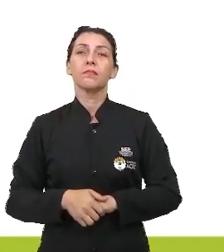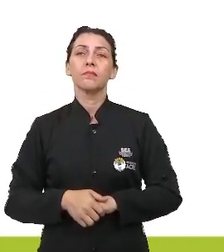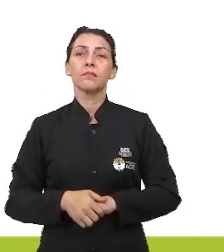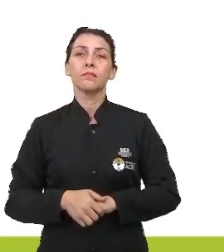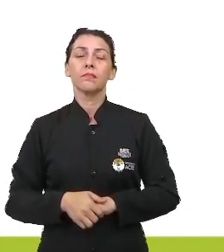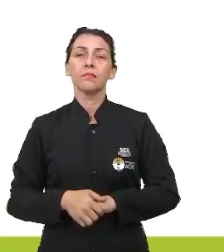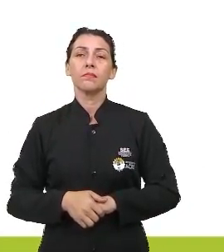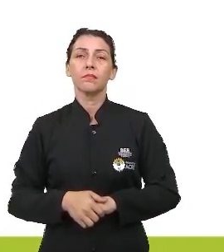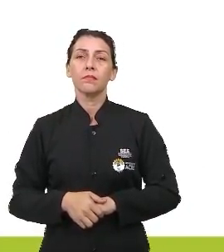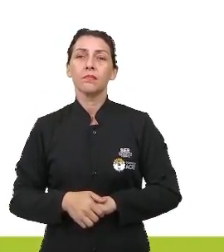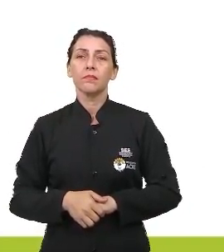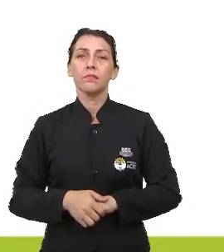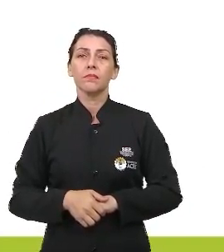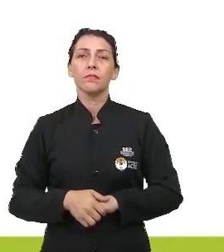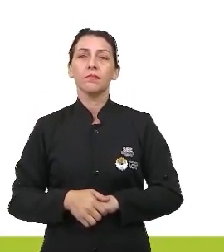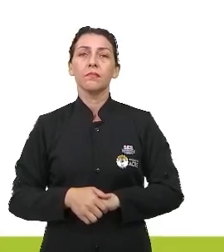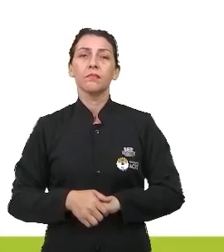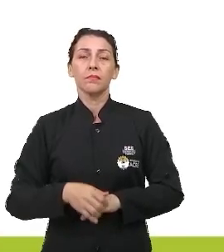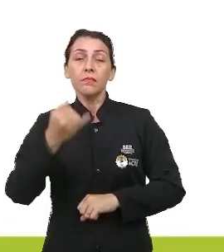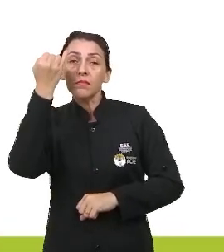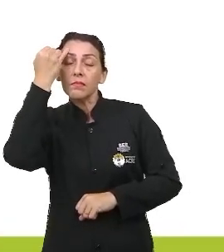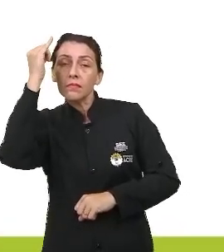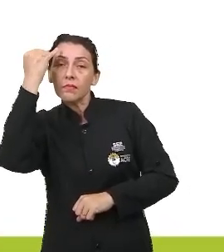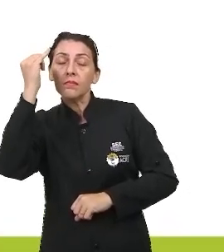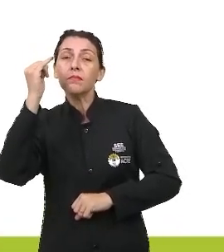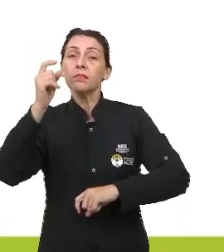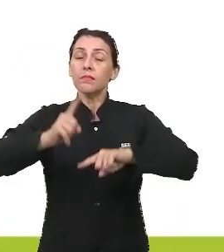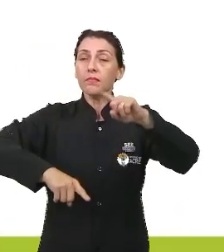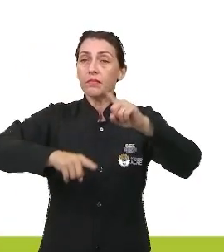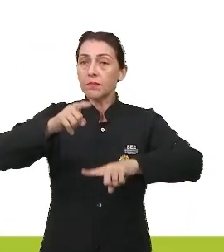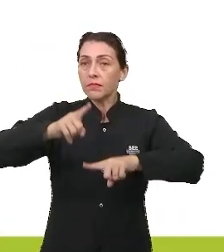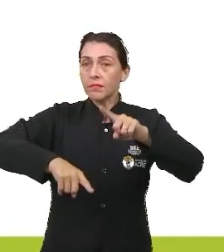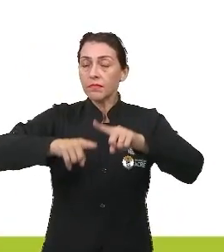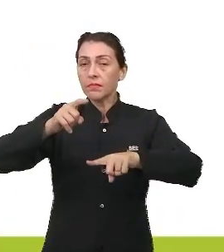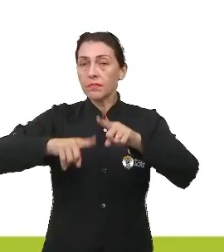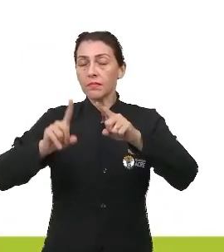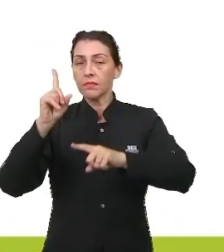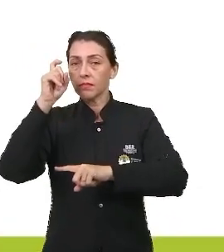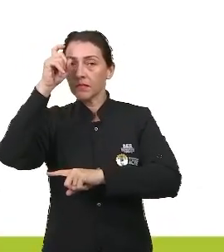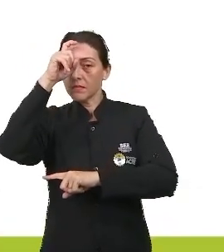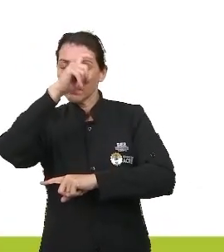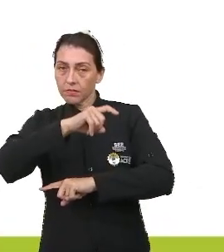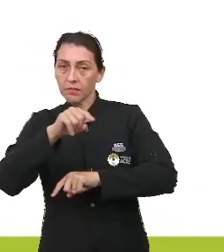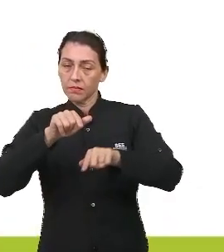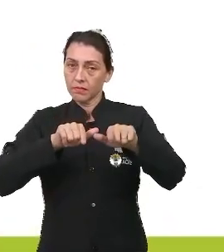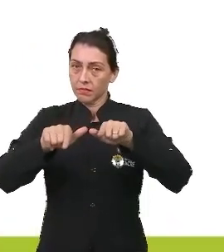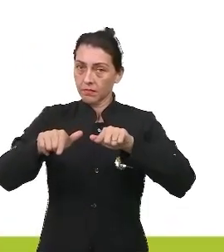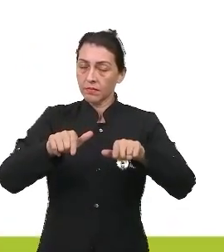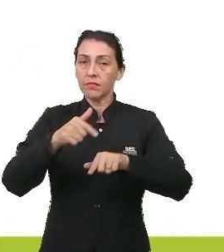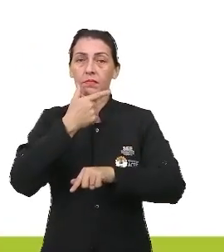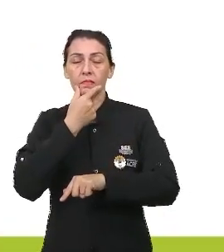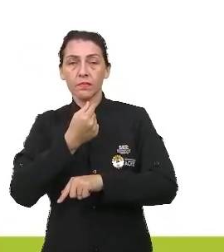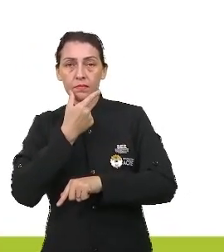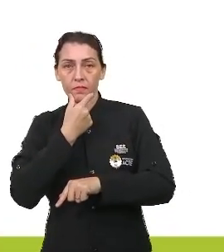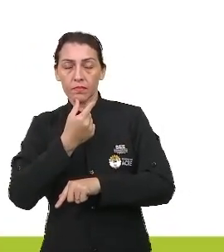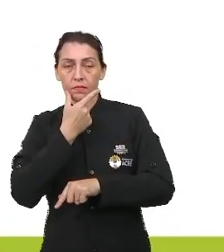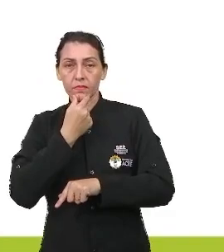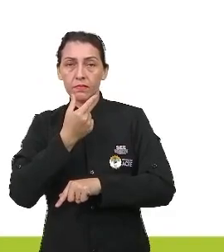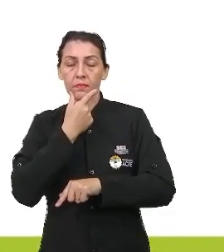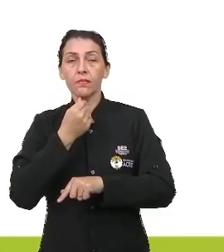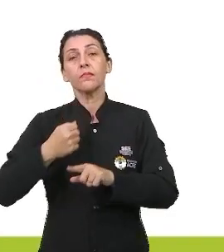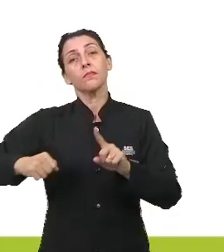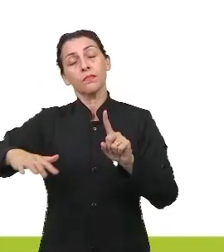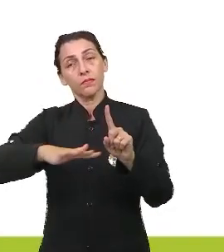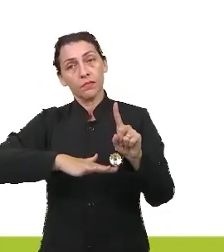Subi um pouquinho, mas não tem problema não. A invenção de equipamentos que dificultam o trabalho do homem em sua esfera